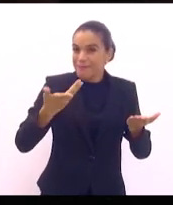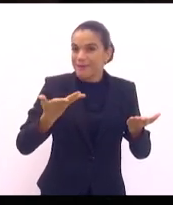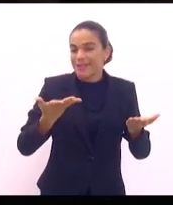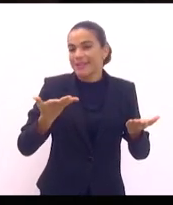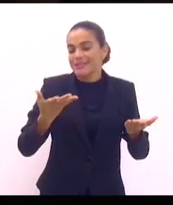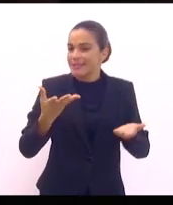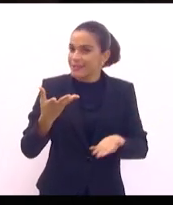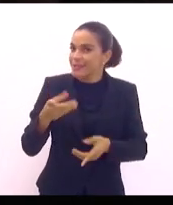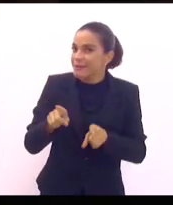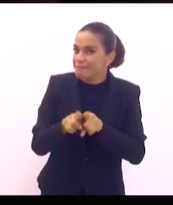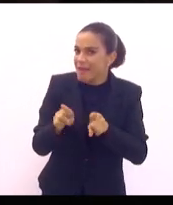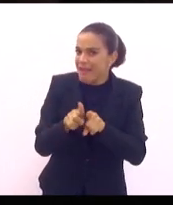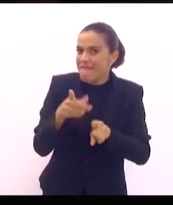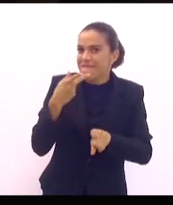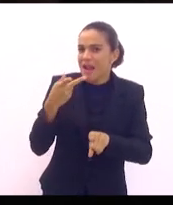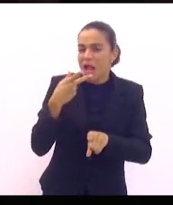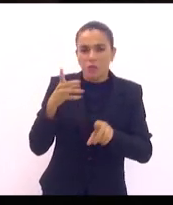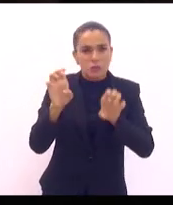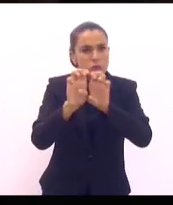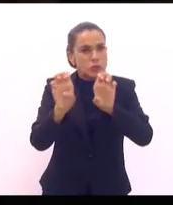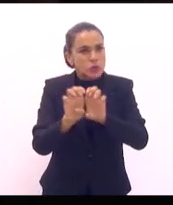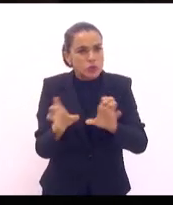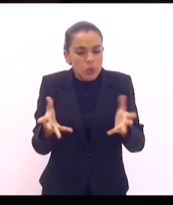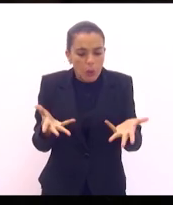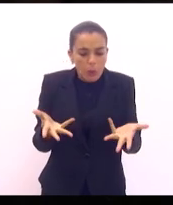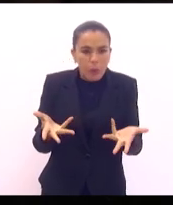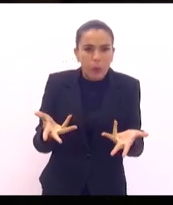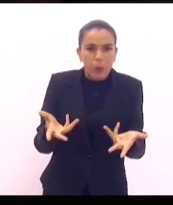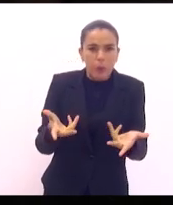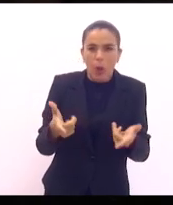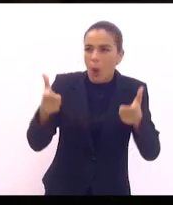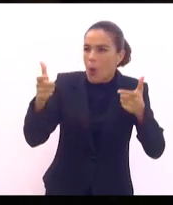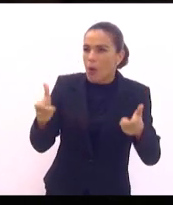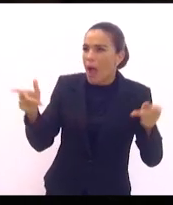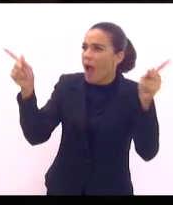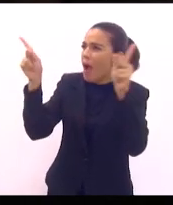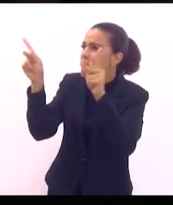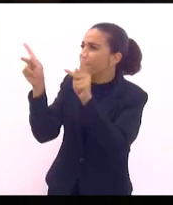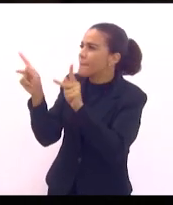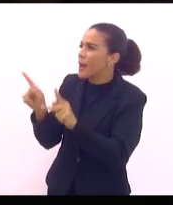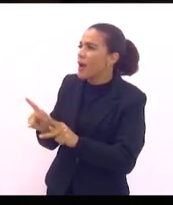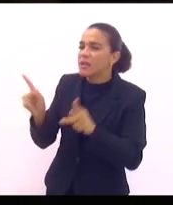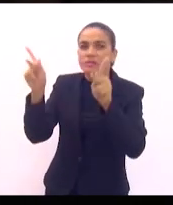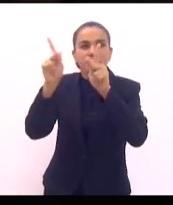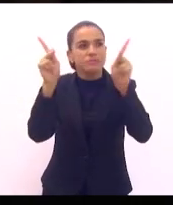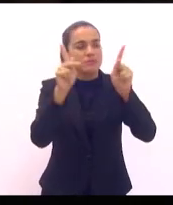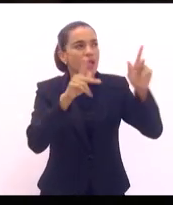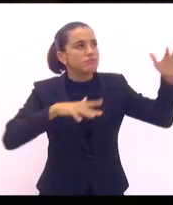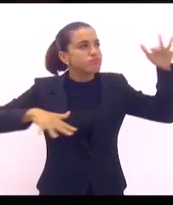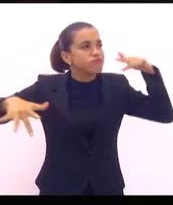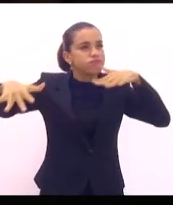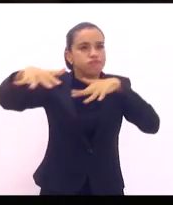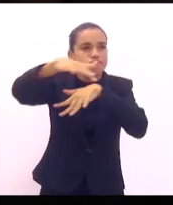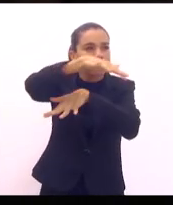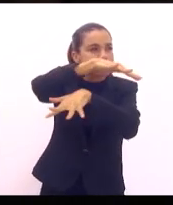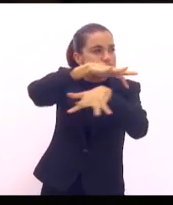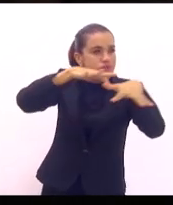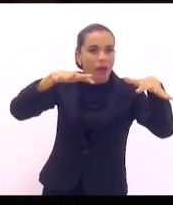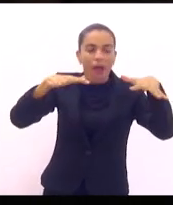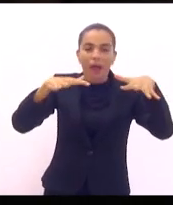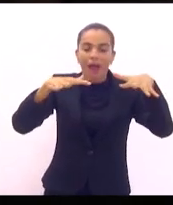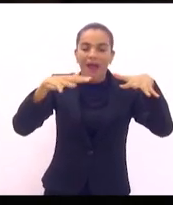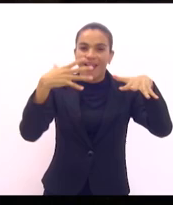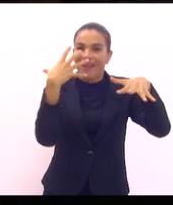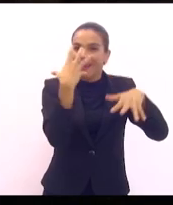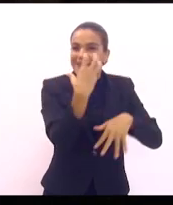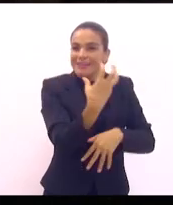aliás, muito bem estruturado, muito pacífico e harmônico, que me encantou, mas